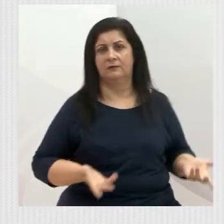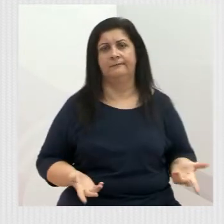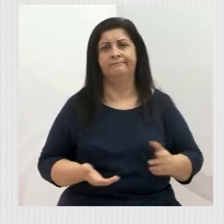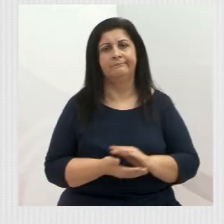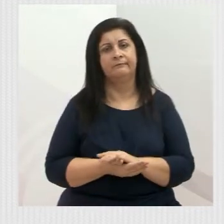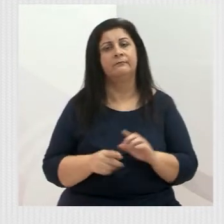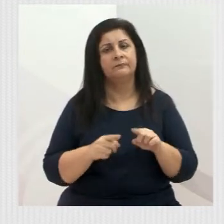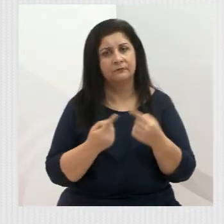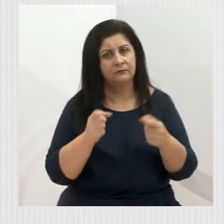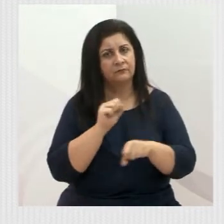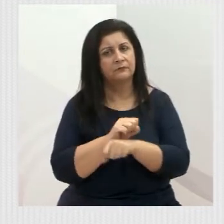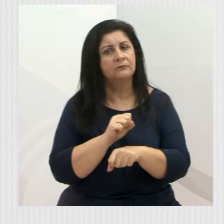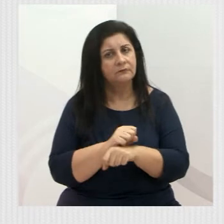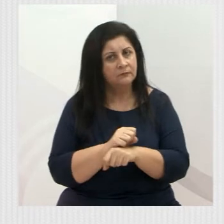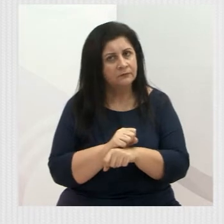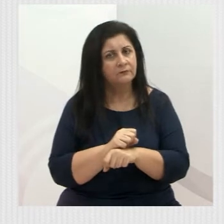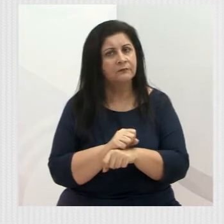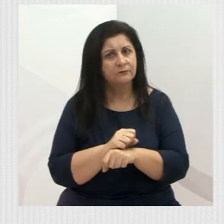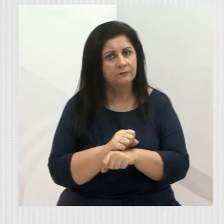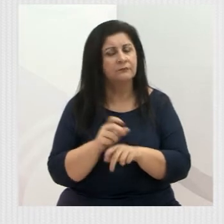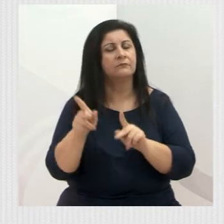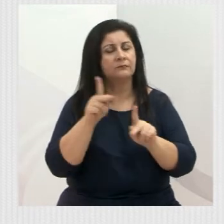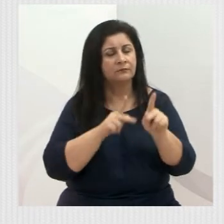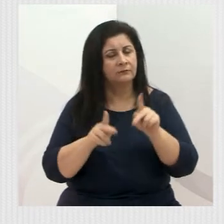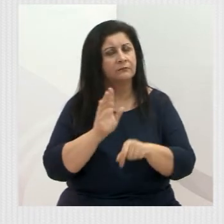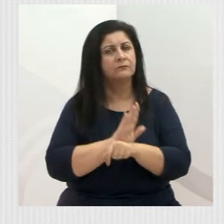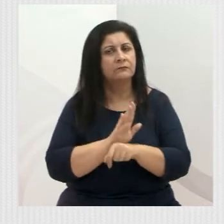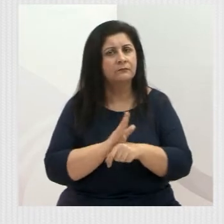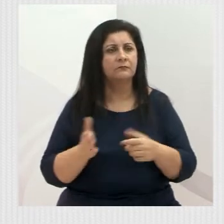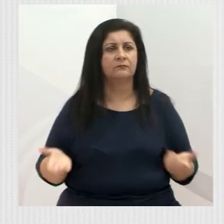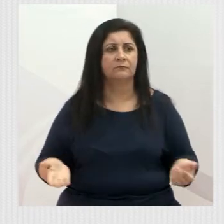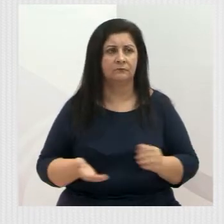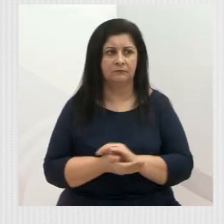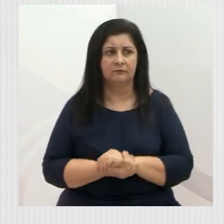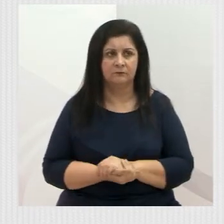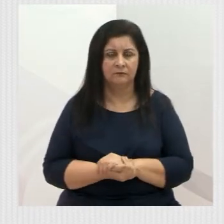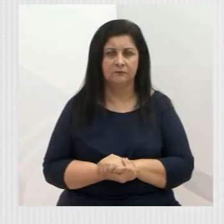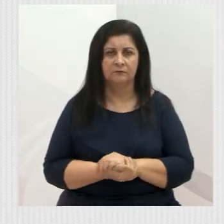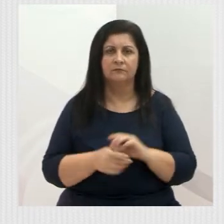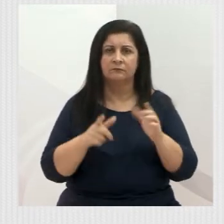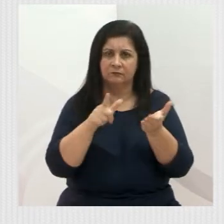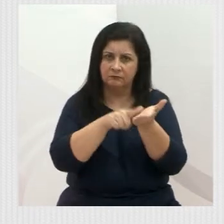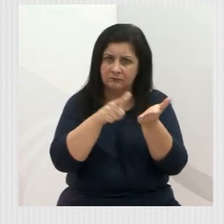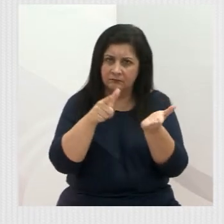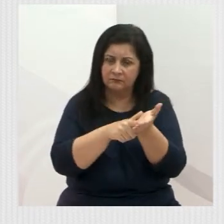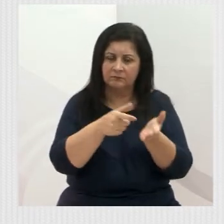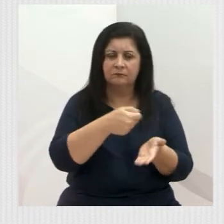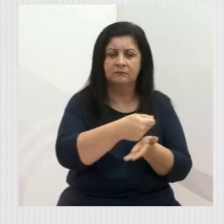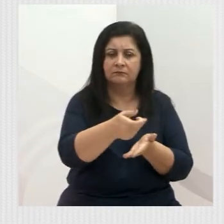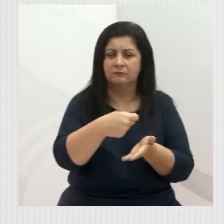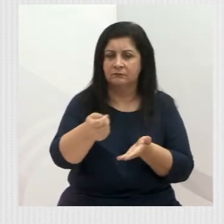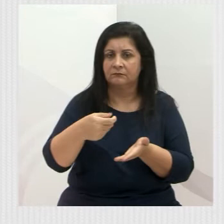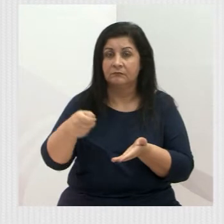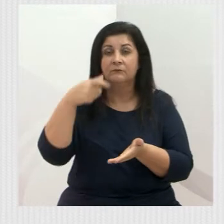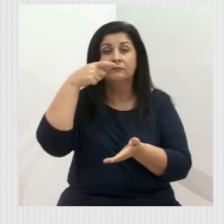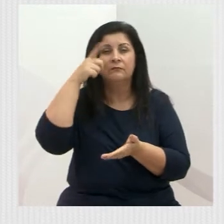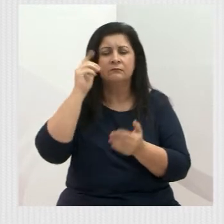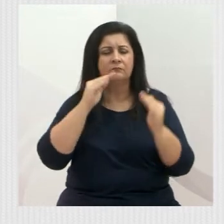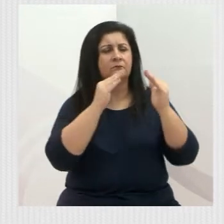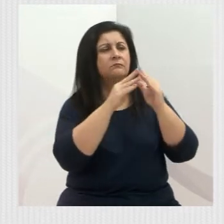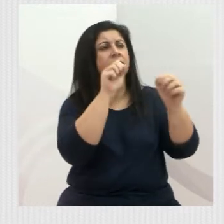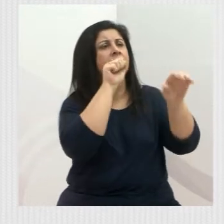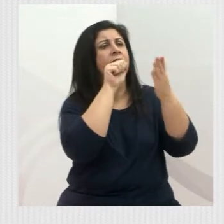contando com a colaboração dos munícipes ali presentes, nós fizemos um panfleto, entregamos ontem de casa em